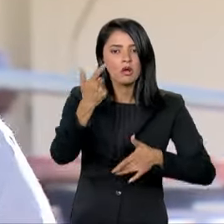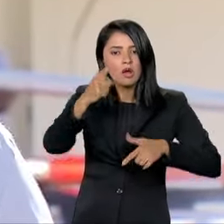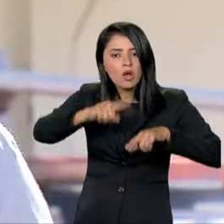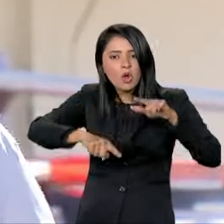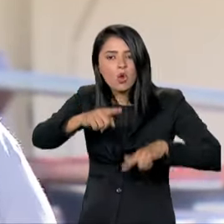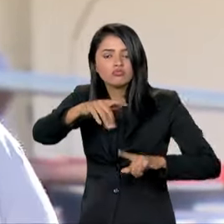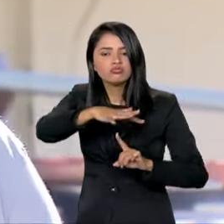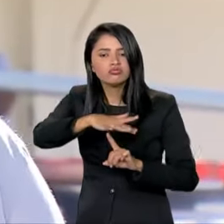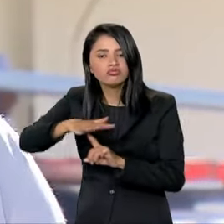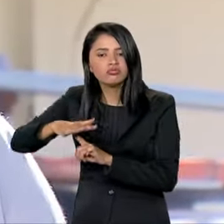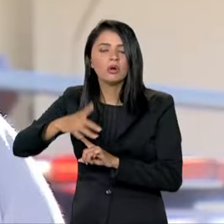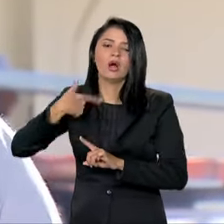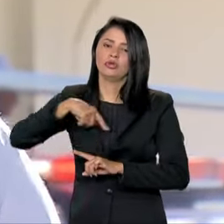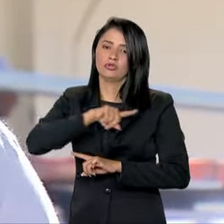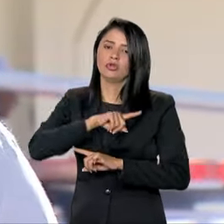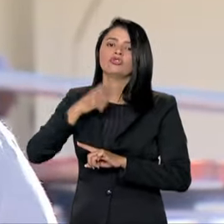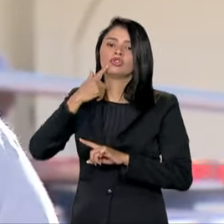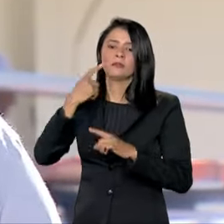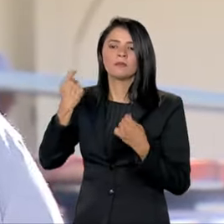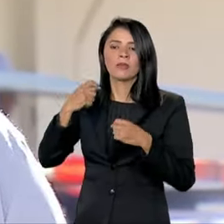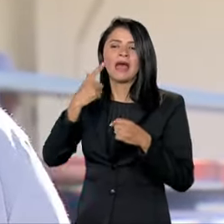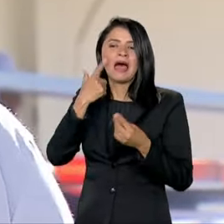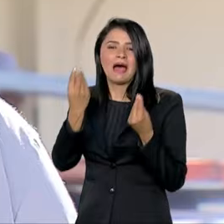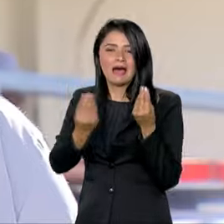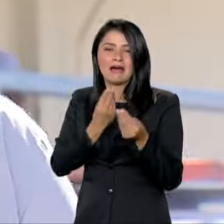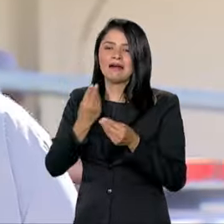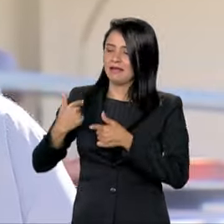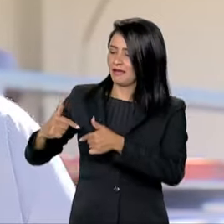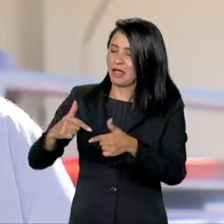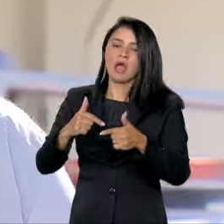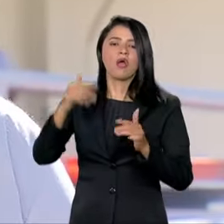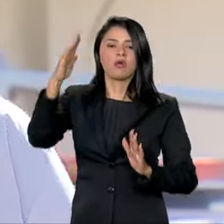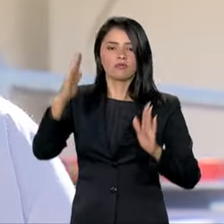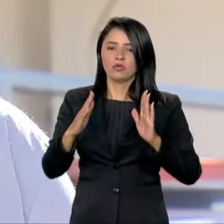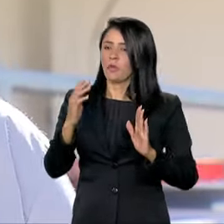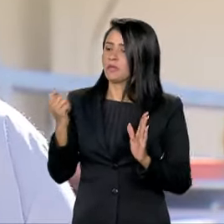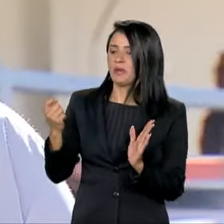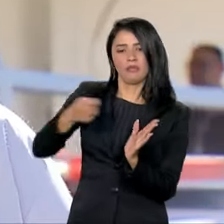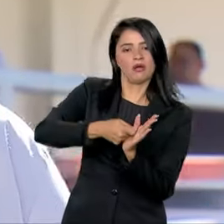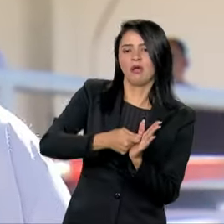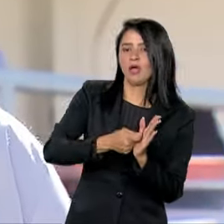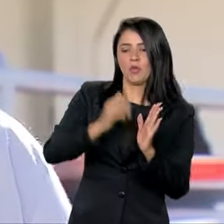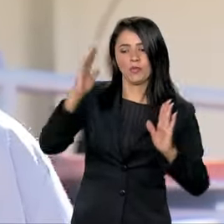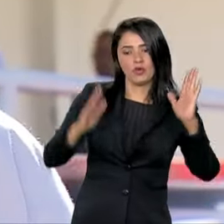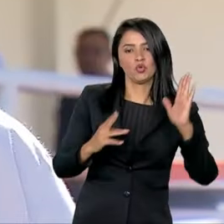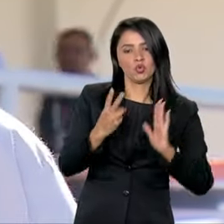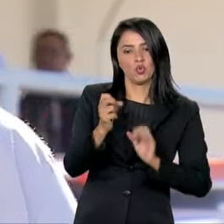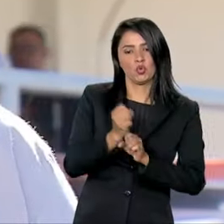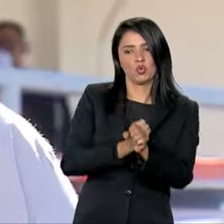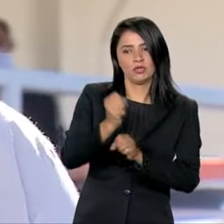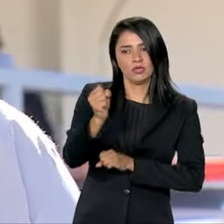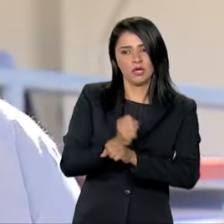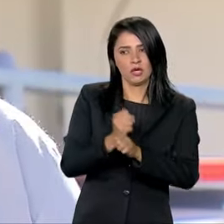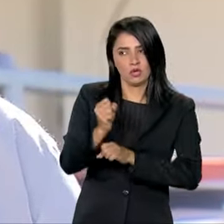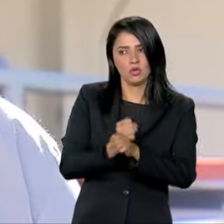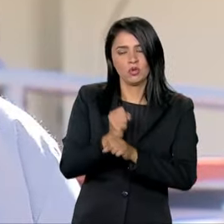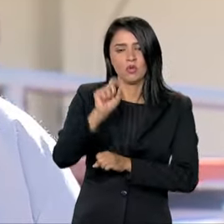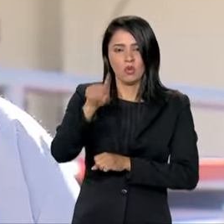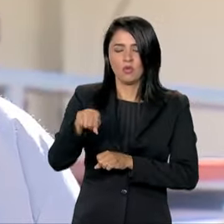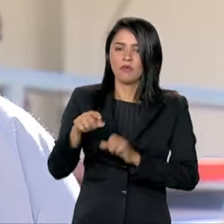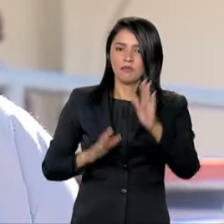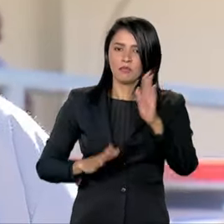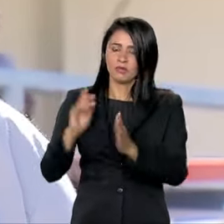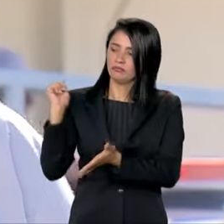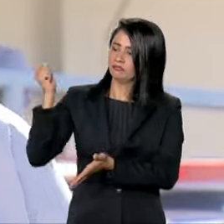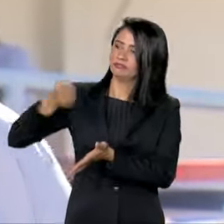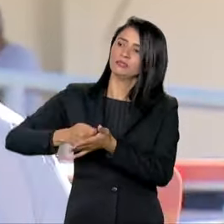nós estamos trabalhando com uma carência de dois anos e um prazo de dez anos para pagamento com juros zero.